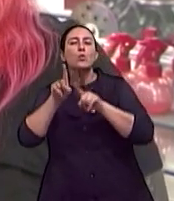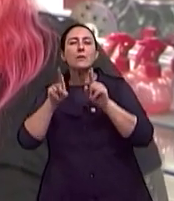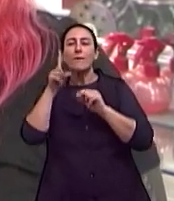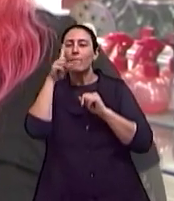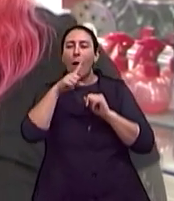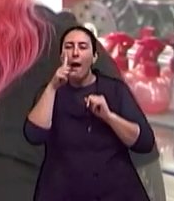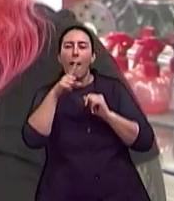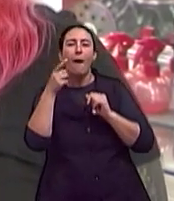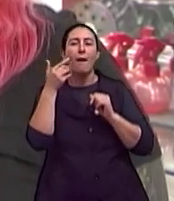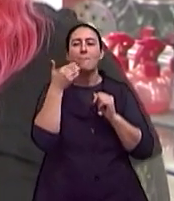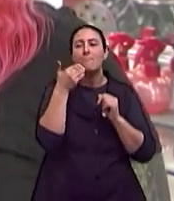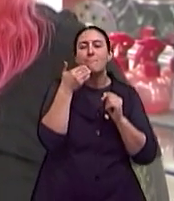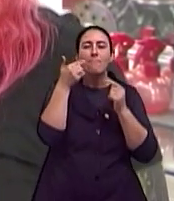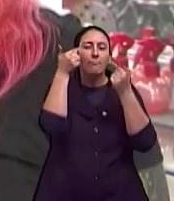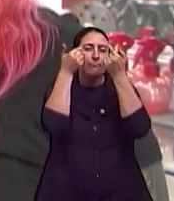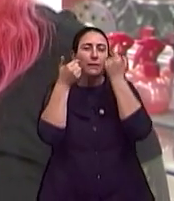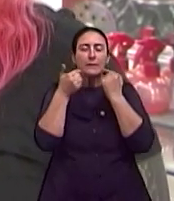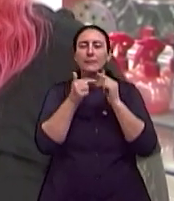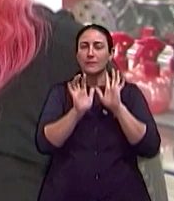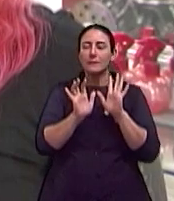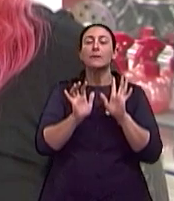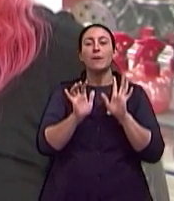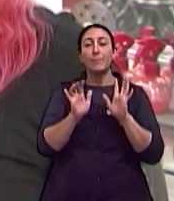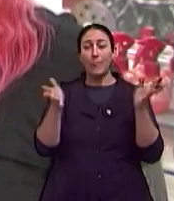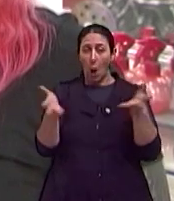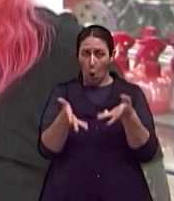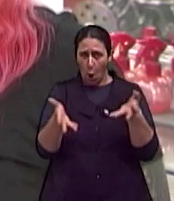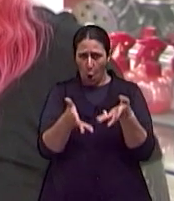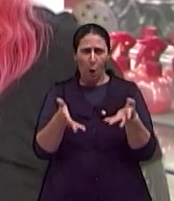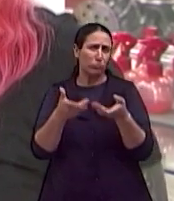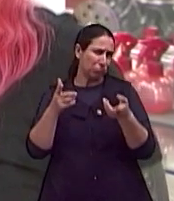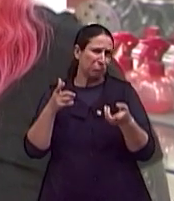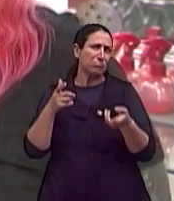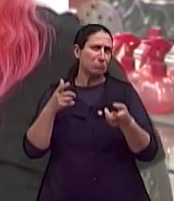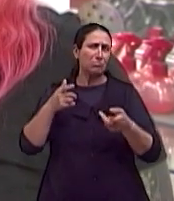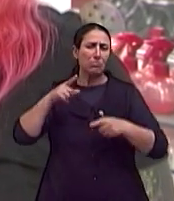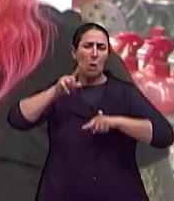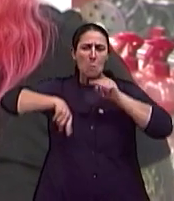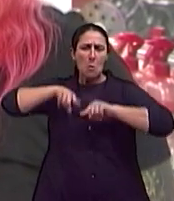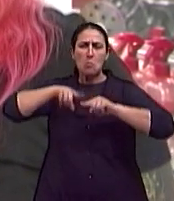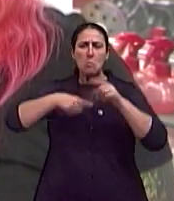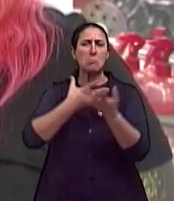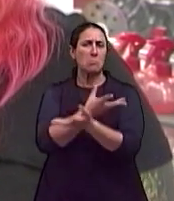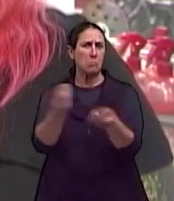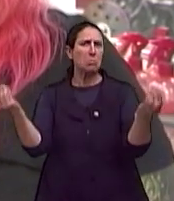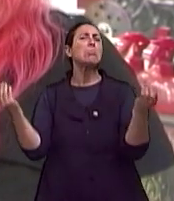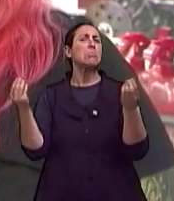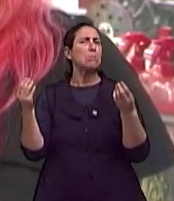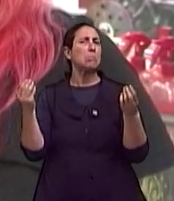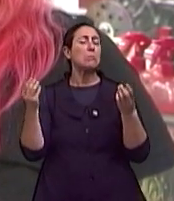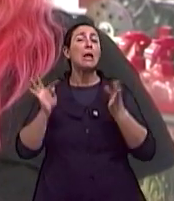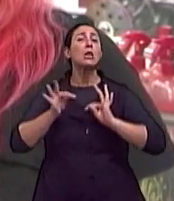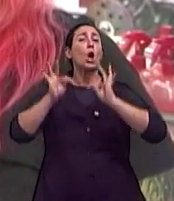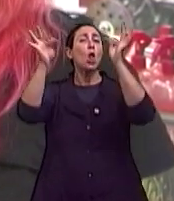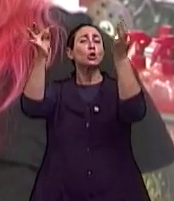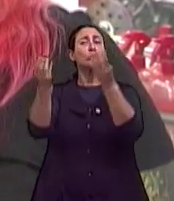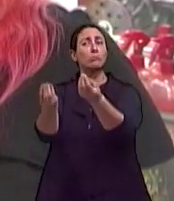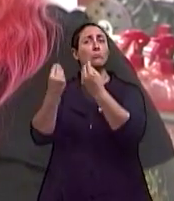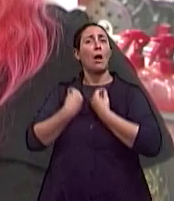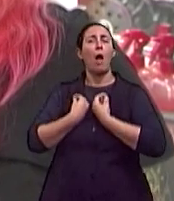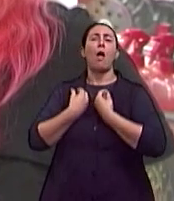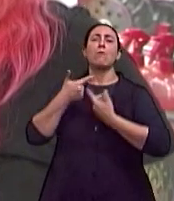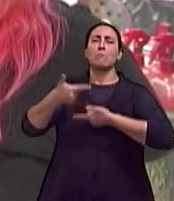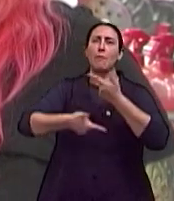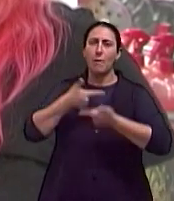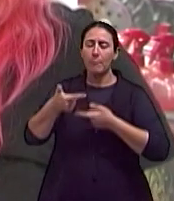disfarçar. Agora, os produtos se adequaram, então, a tecnologia dela é um pouquinho diferente pra que a gente consiga